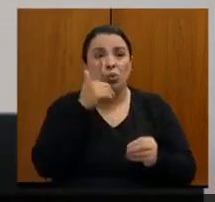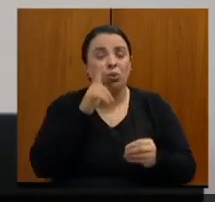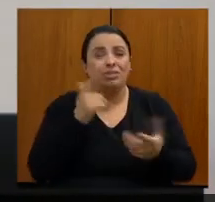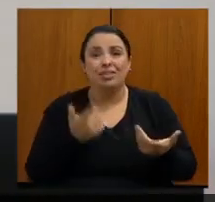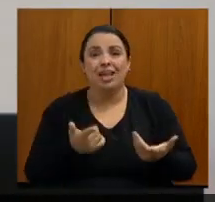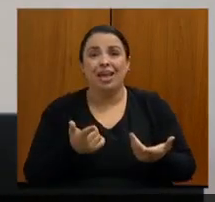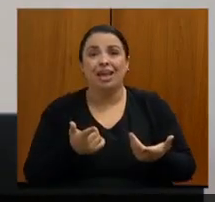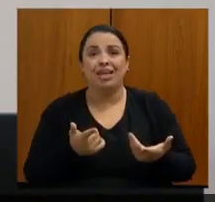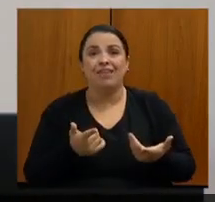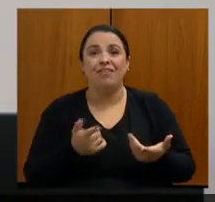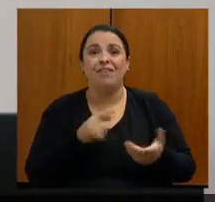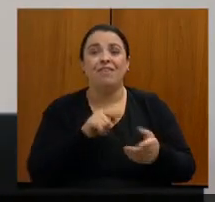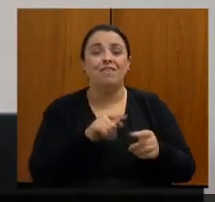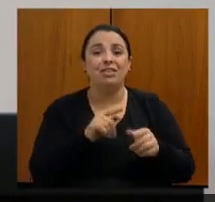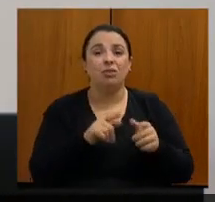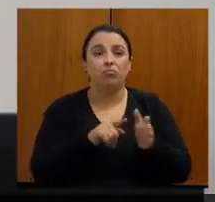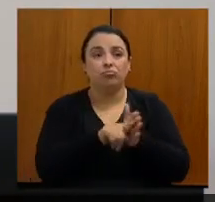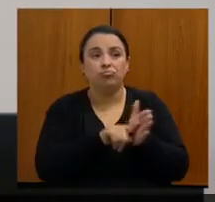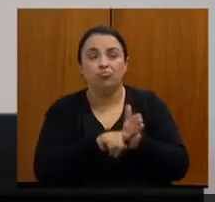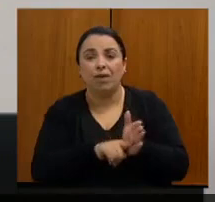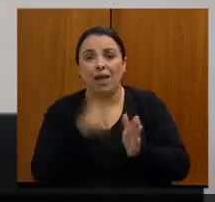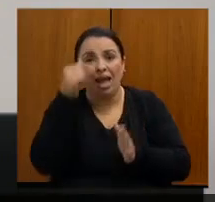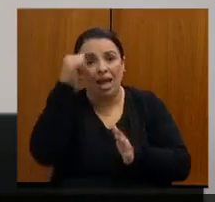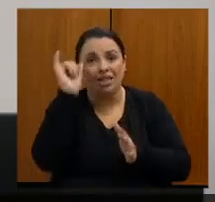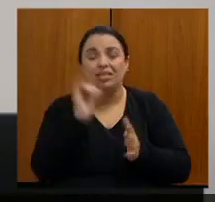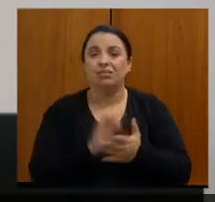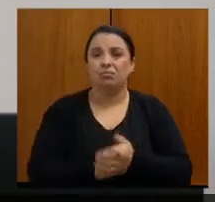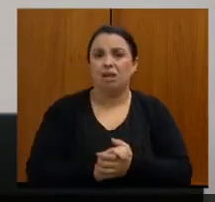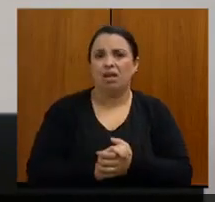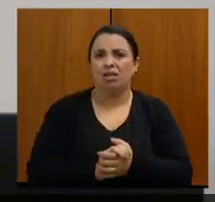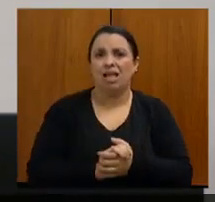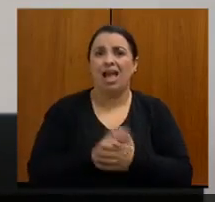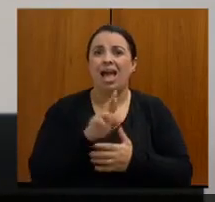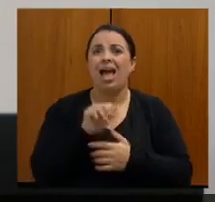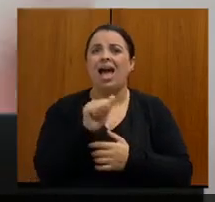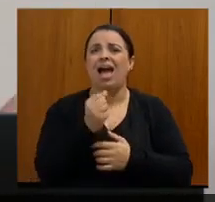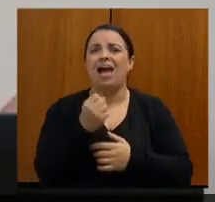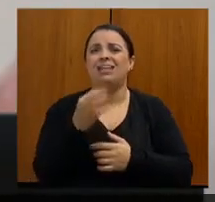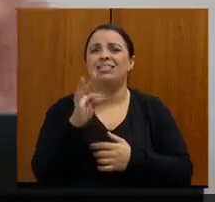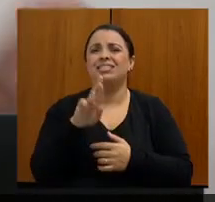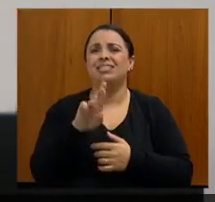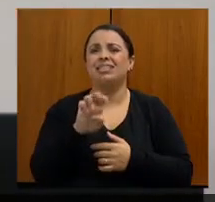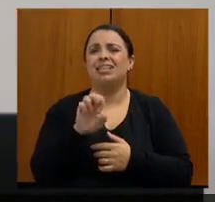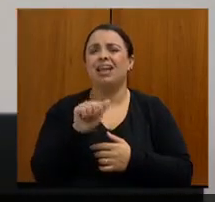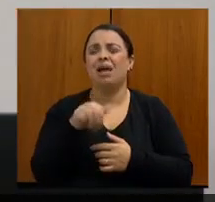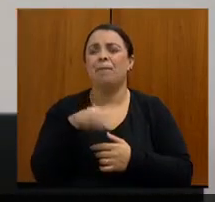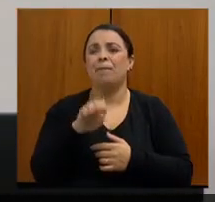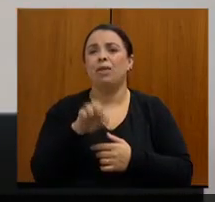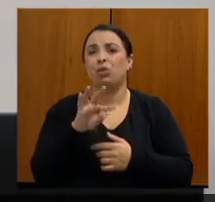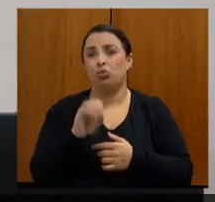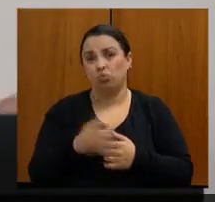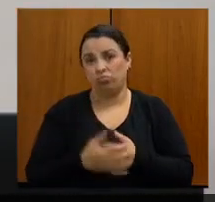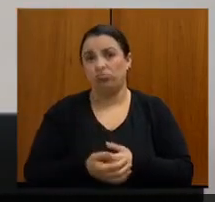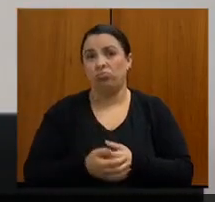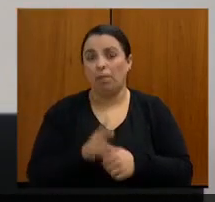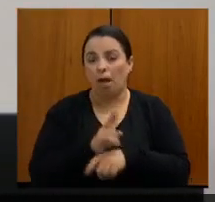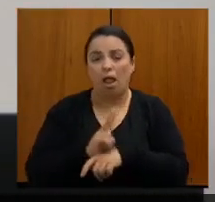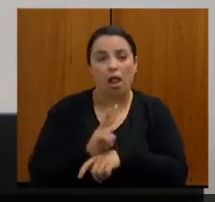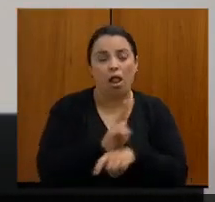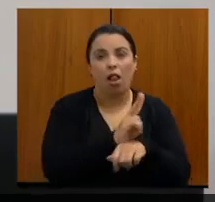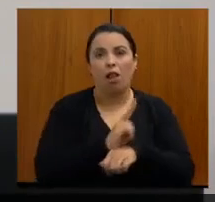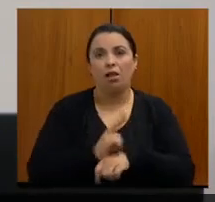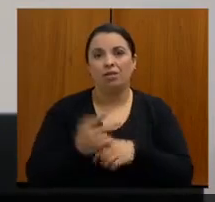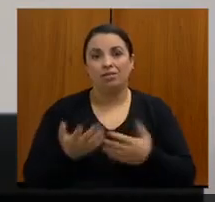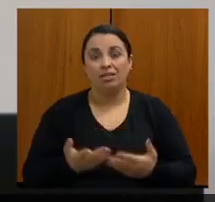Então, eu acredito que essa mamografia itinerante, com essas carretas, o resultado é importante nesse sentido. Porque você